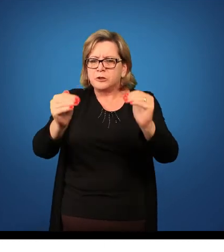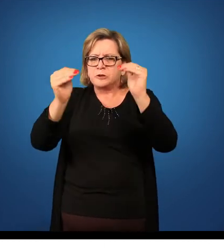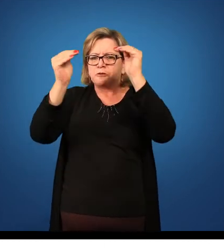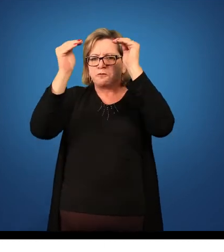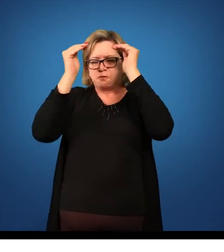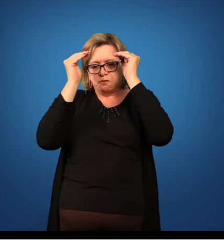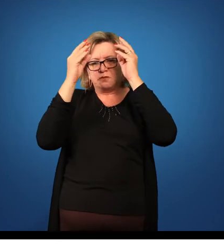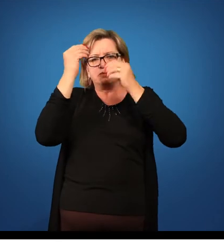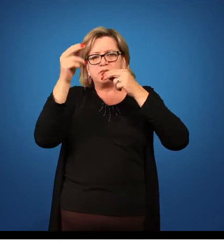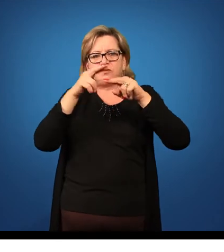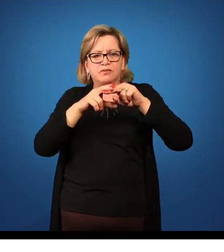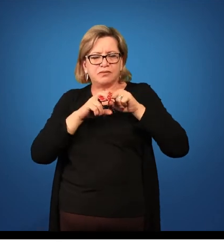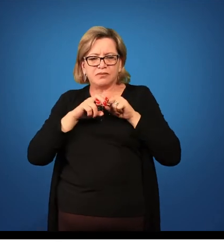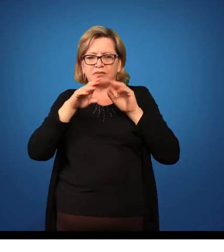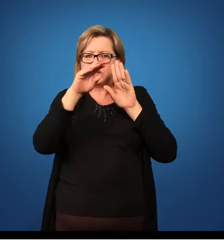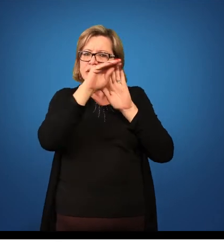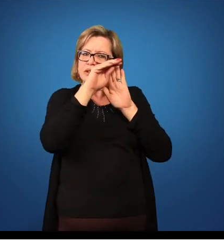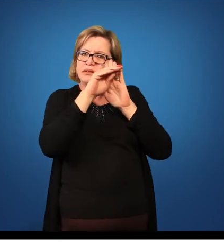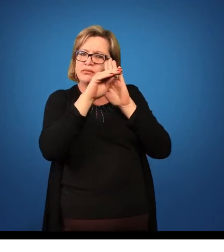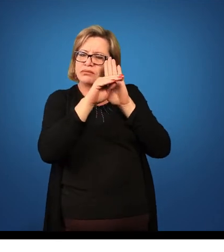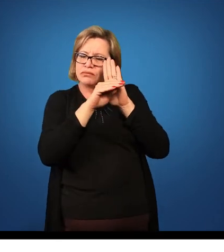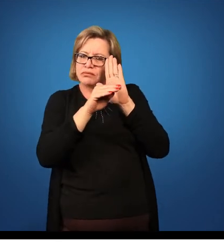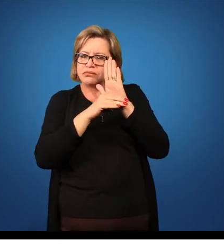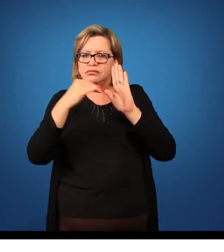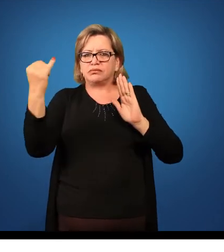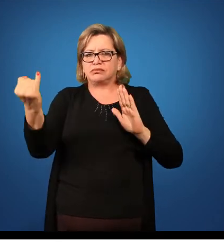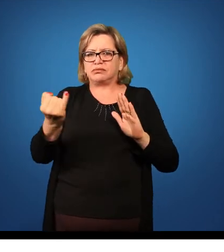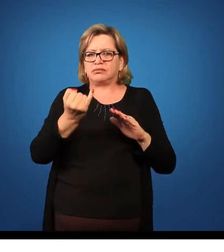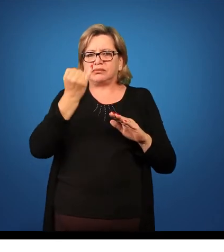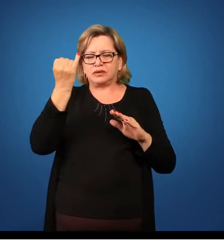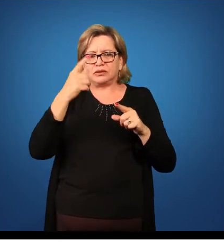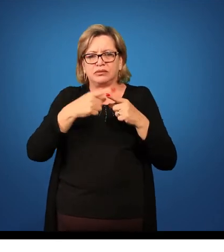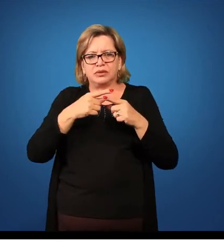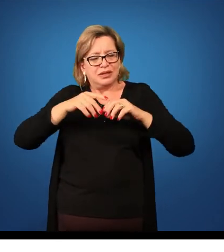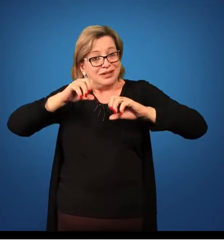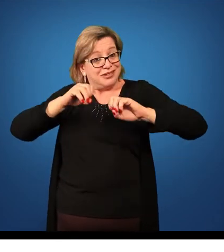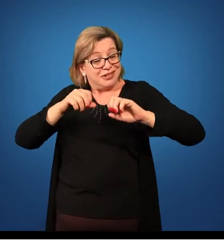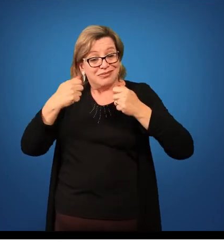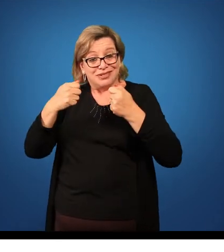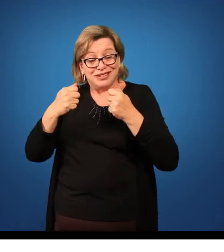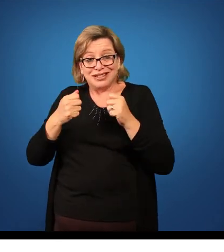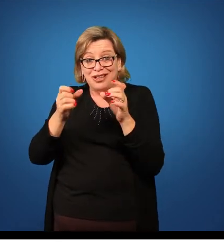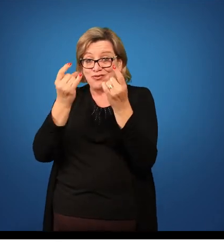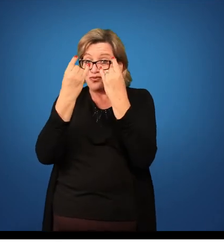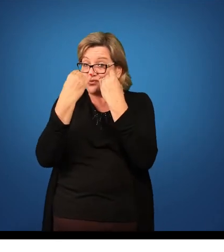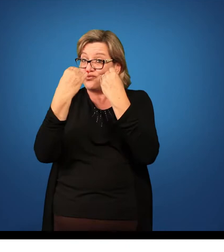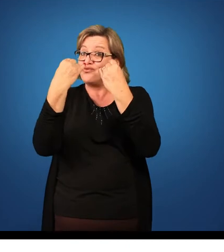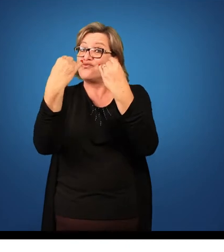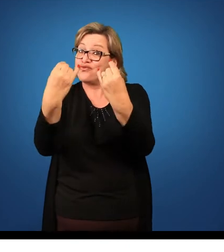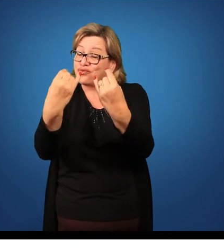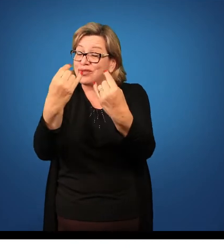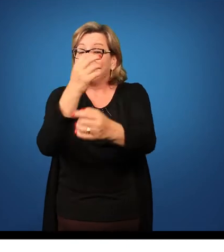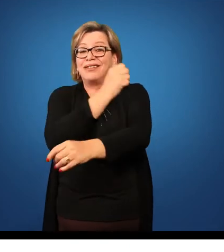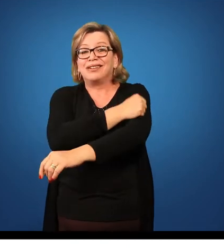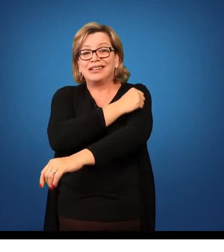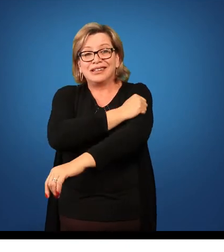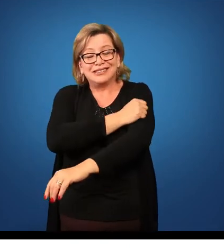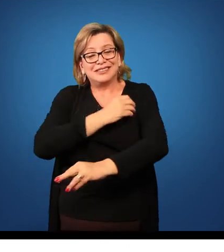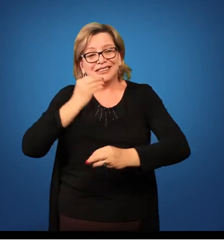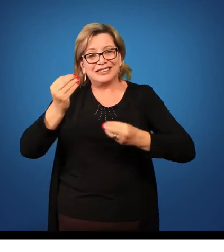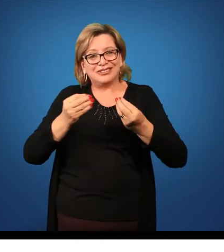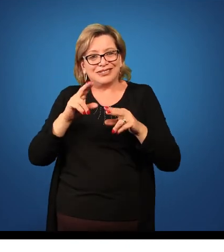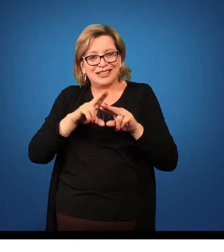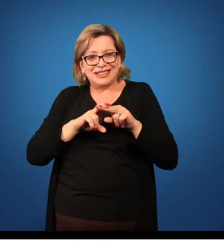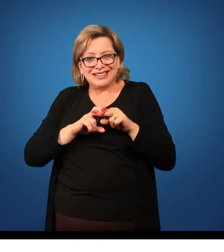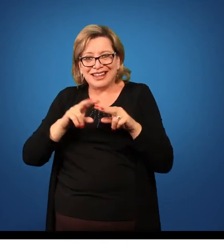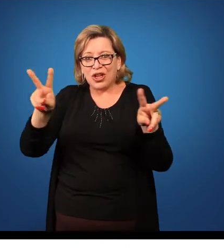por isso que o planejamento é muito importante, a aula tem que ser atrativa para o aluno e isso vai fazer com que eles prestem atenção no que você está fazendo,